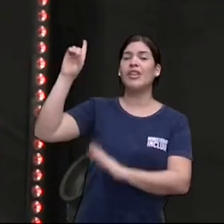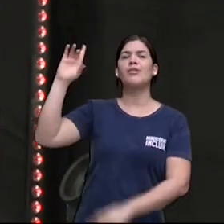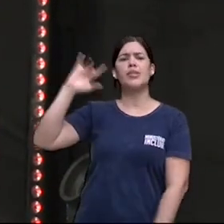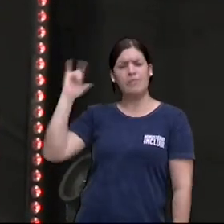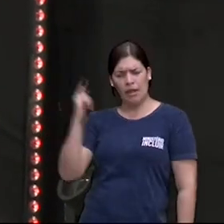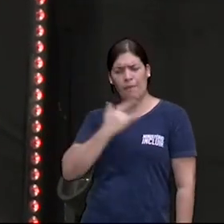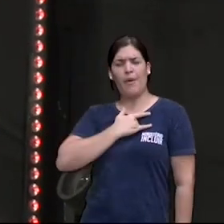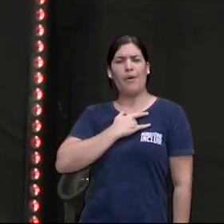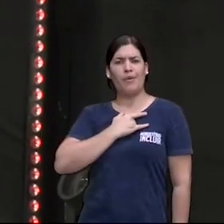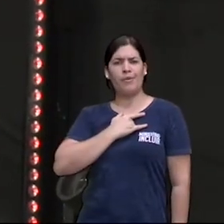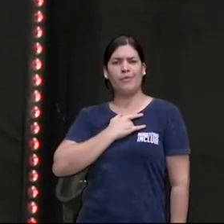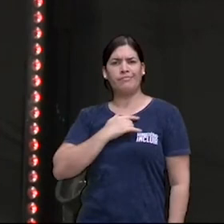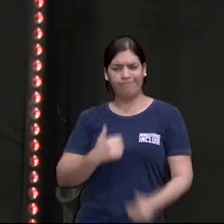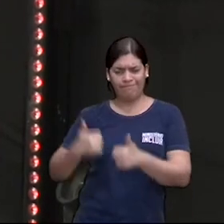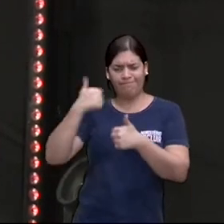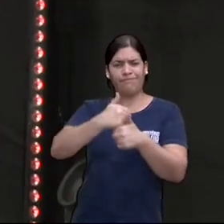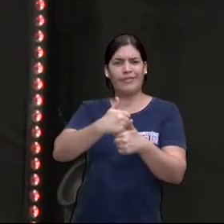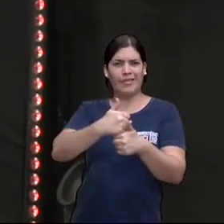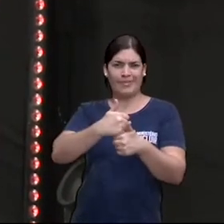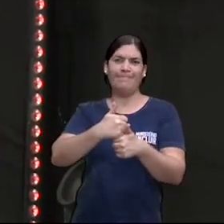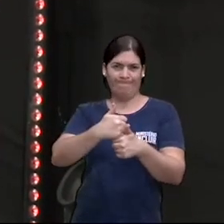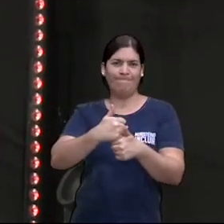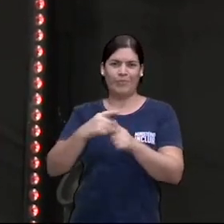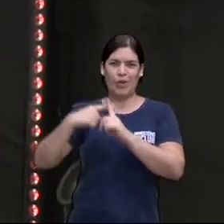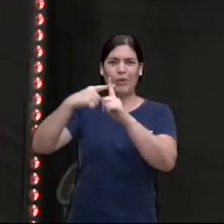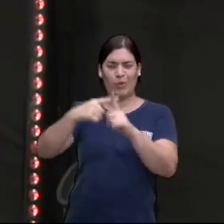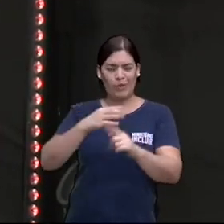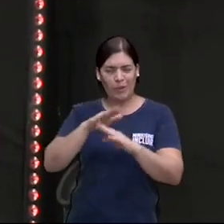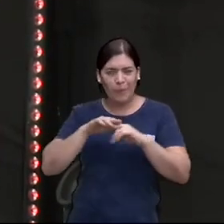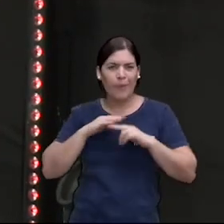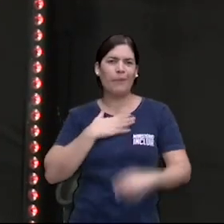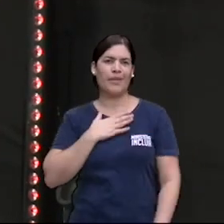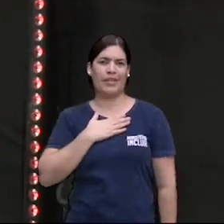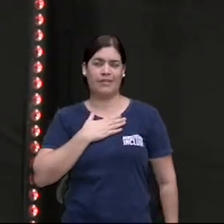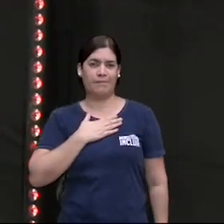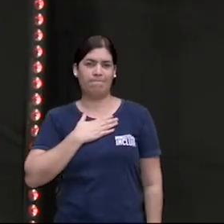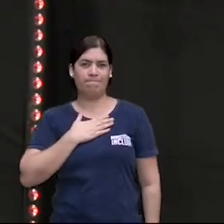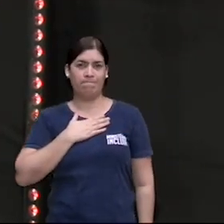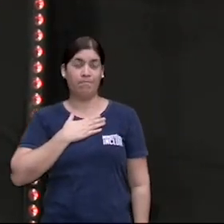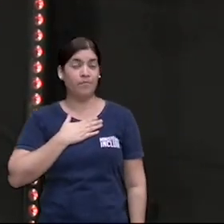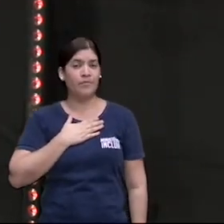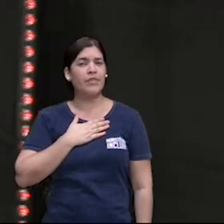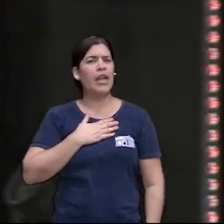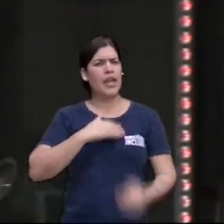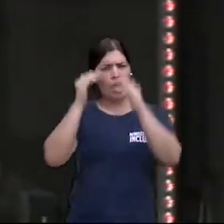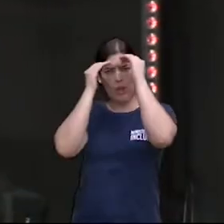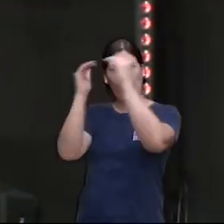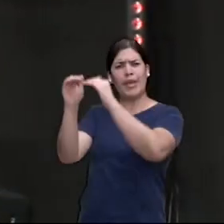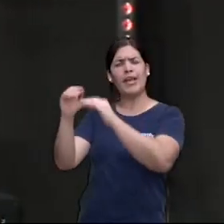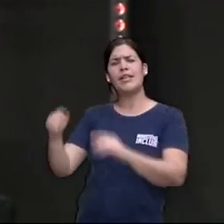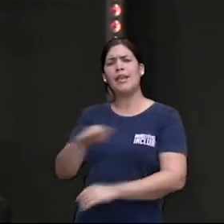Galatas 2.20 O Filho de Deus me amou e se entregou a um reconhecimento de que a morte de